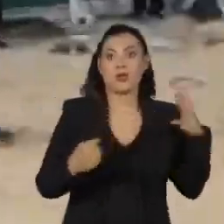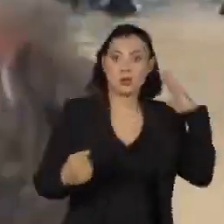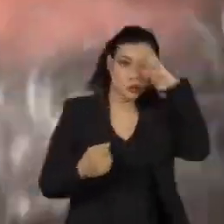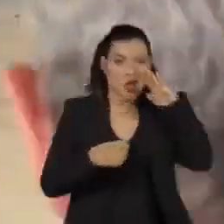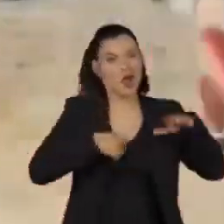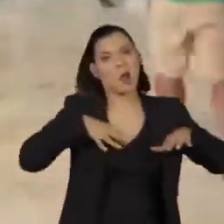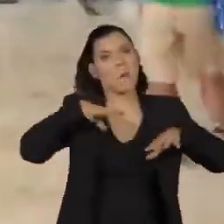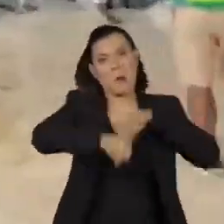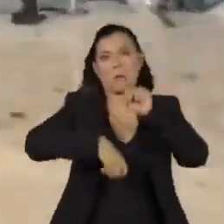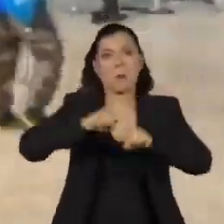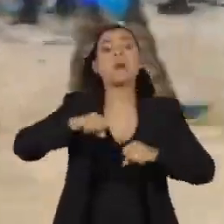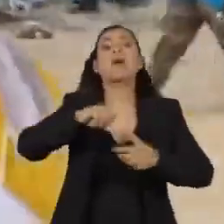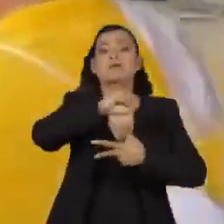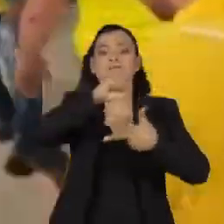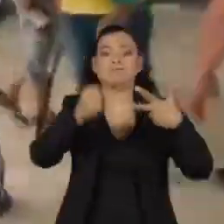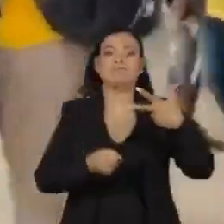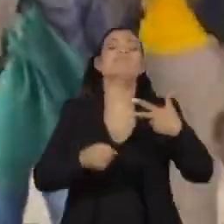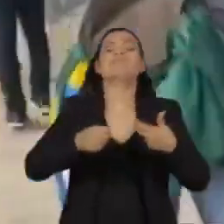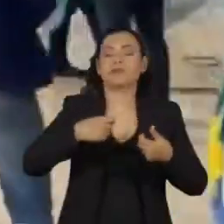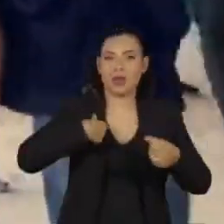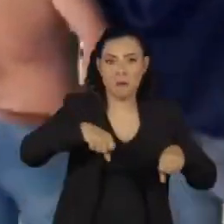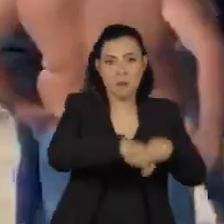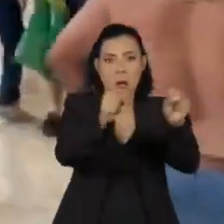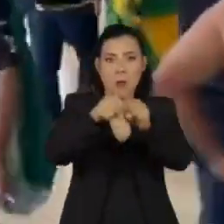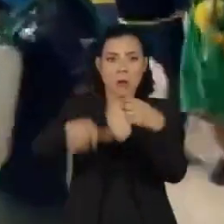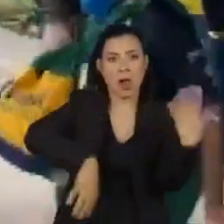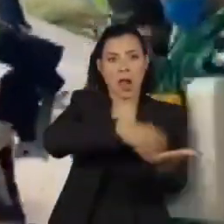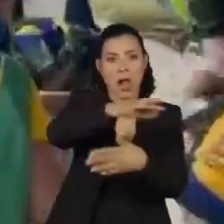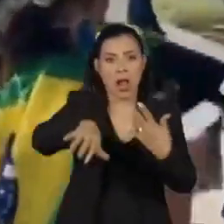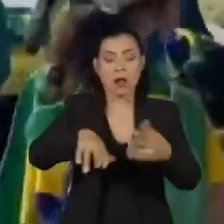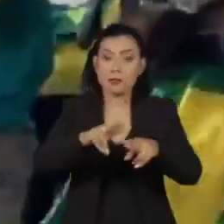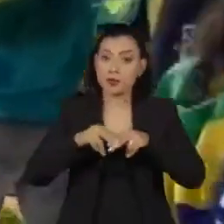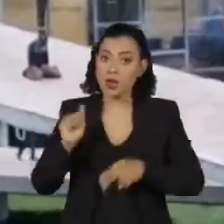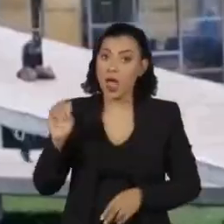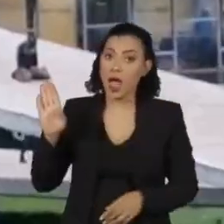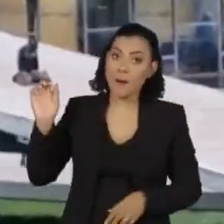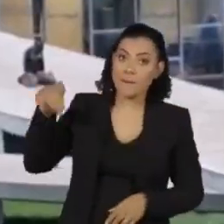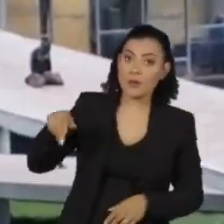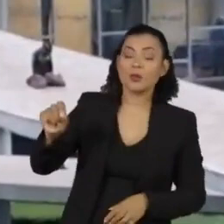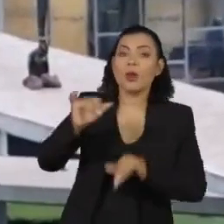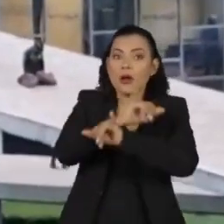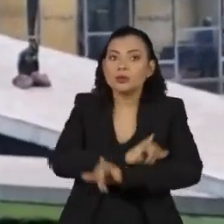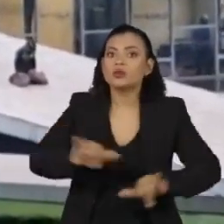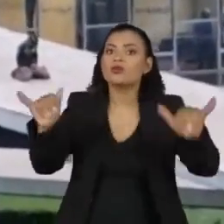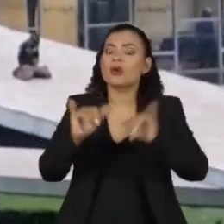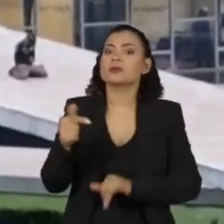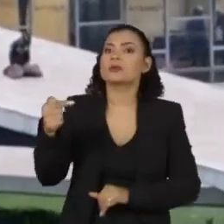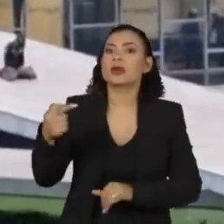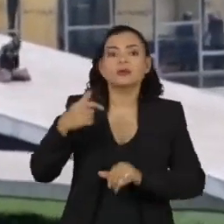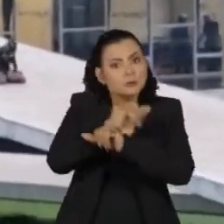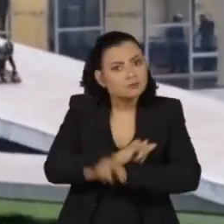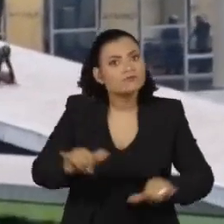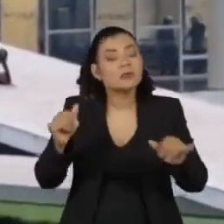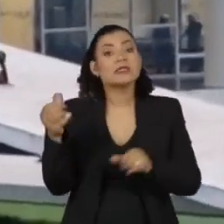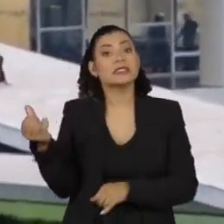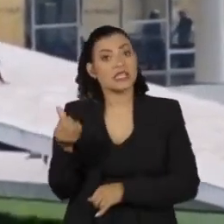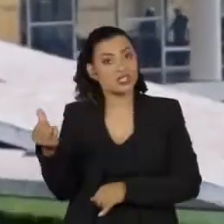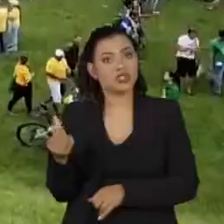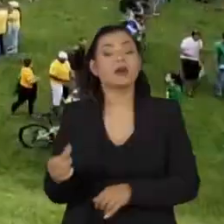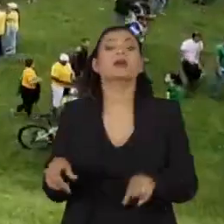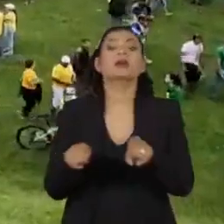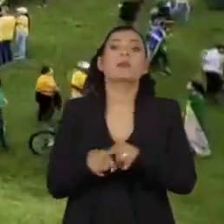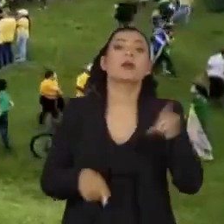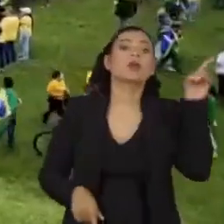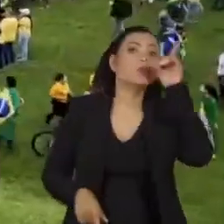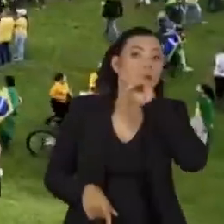Congresso, o STF e o Palácio do Planalto. Na ocasião, a ABIN disparou sete alertas entre a noite de sexta-feira e a tarde do